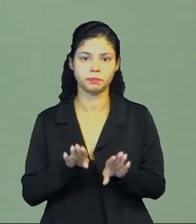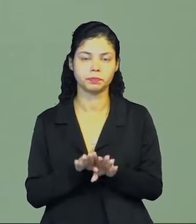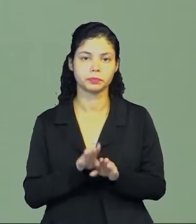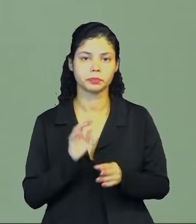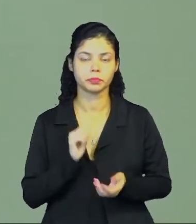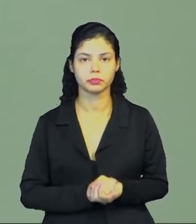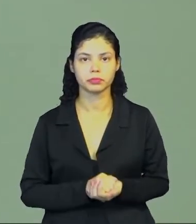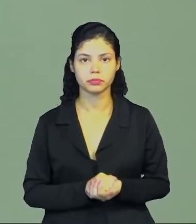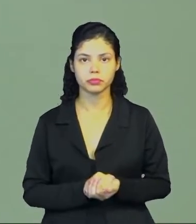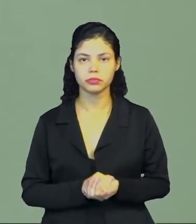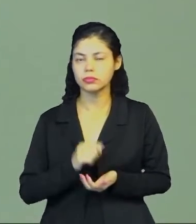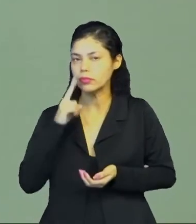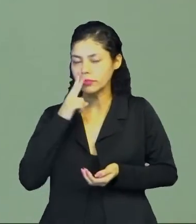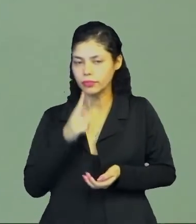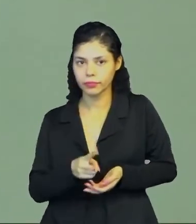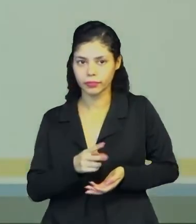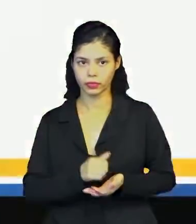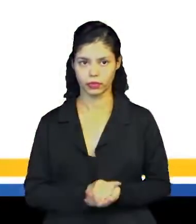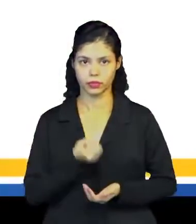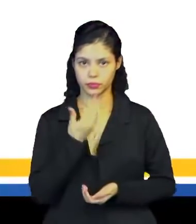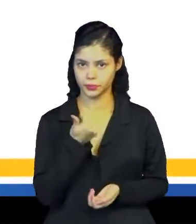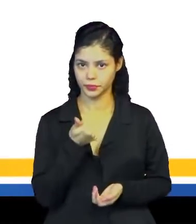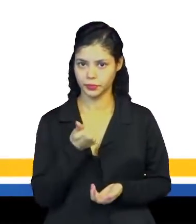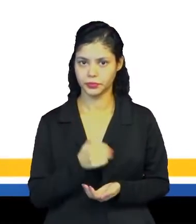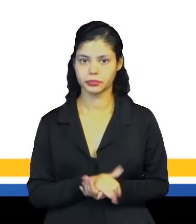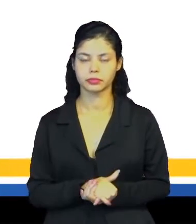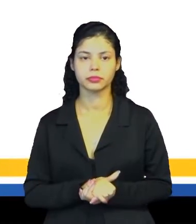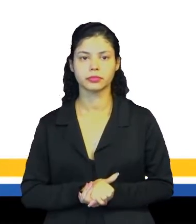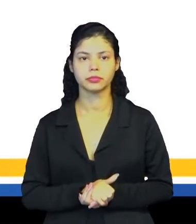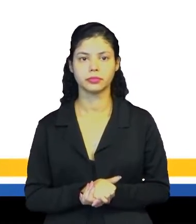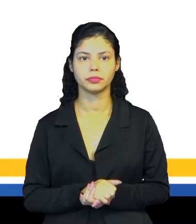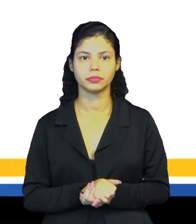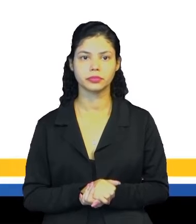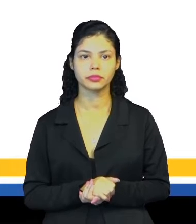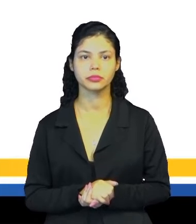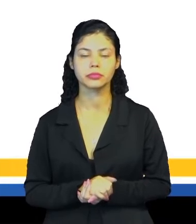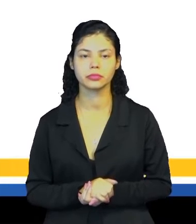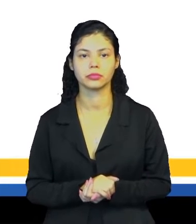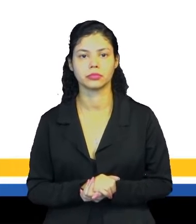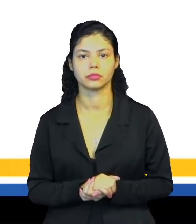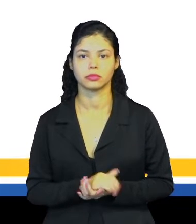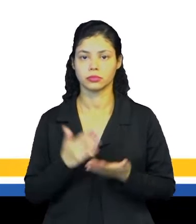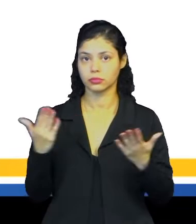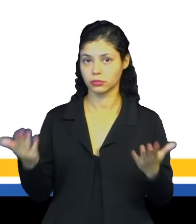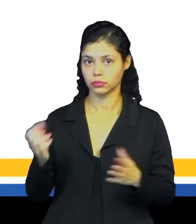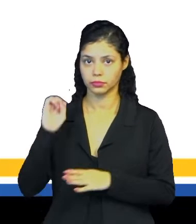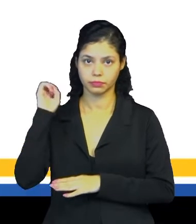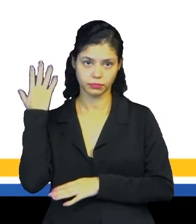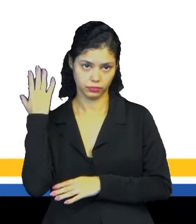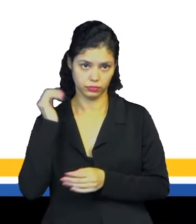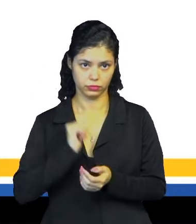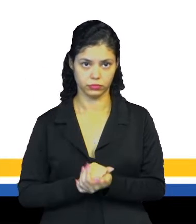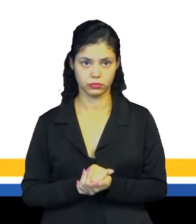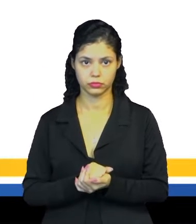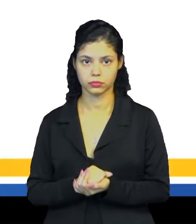aspecto. Tranquilo? Os povos indígenas, apesar de terem